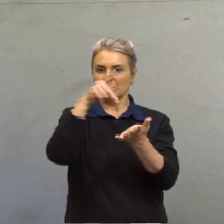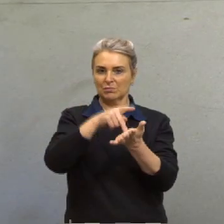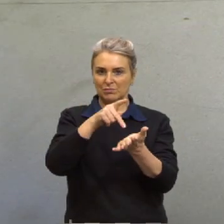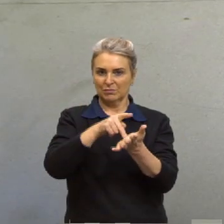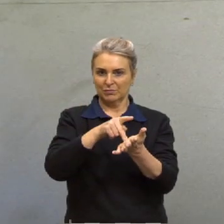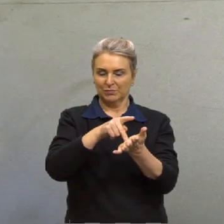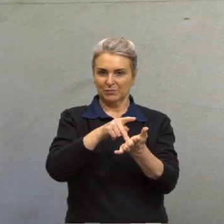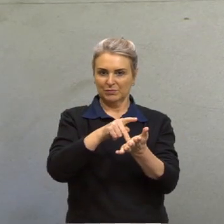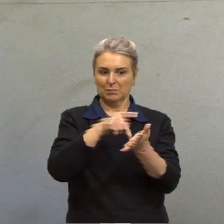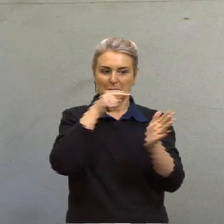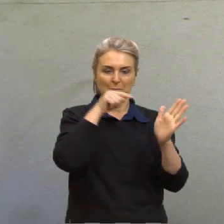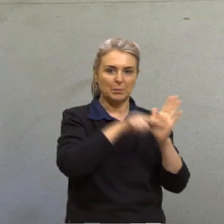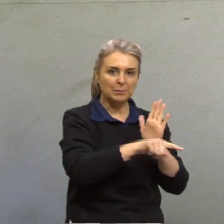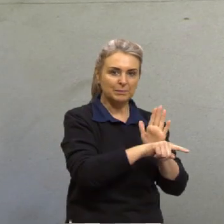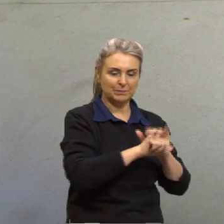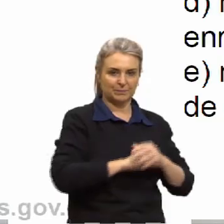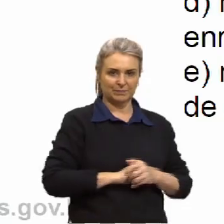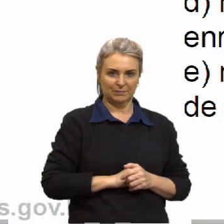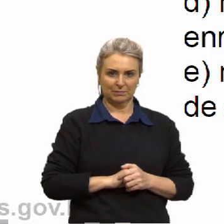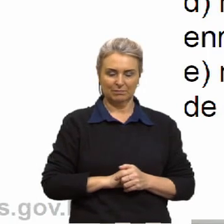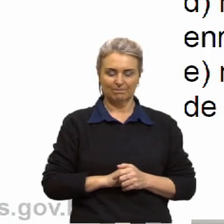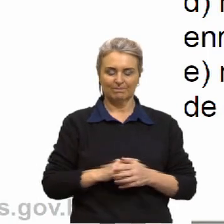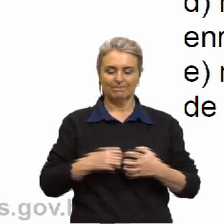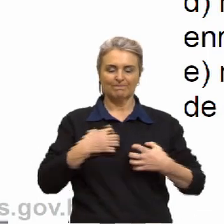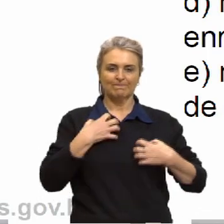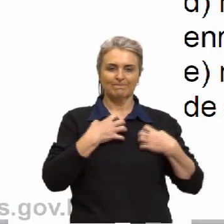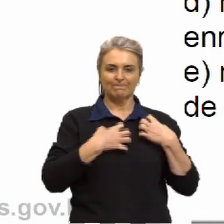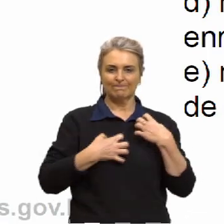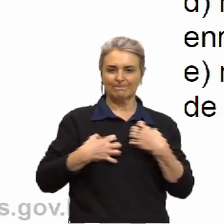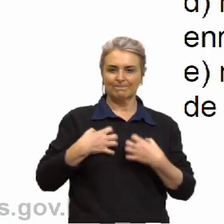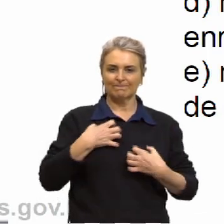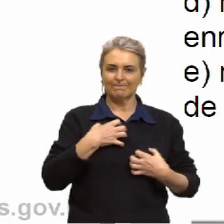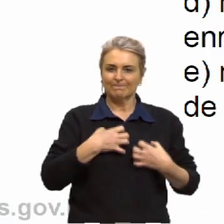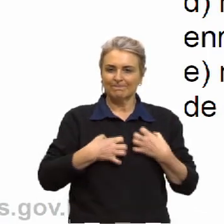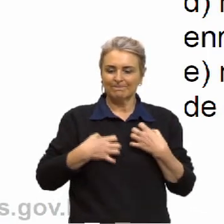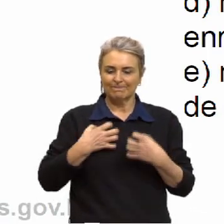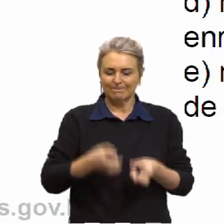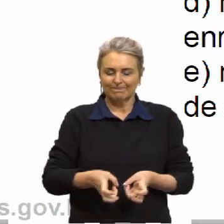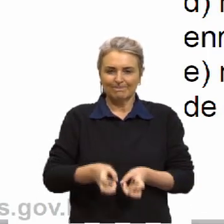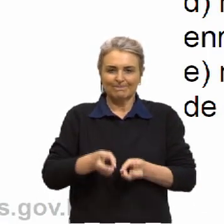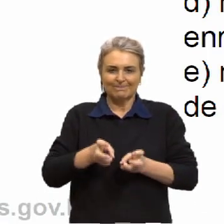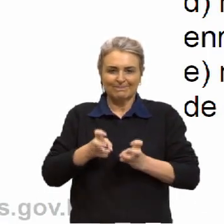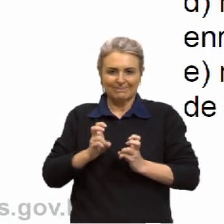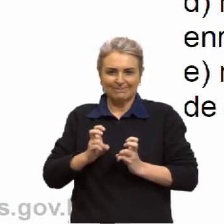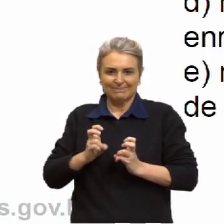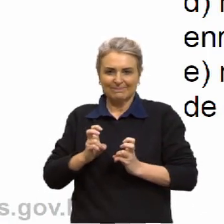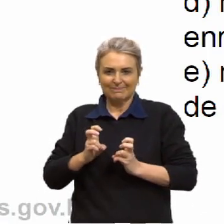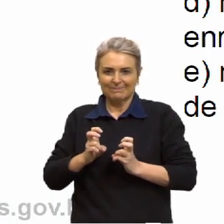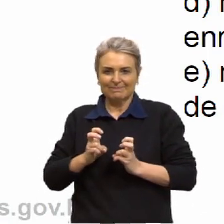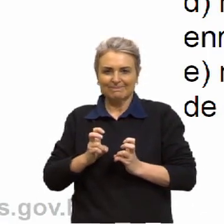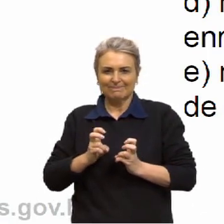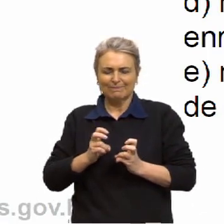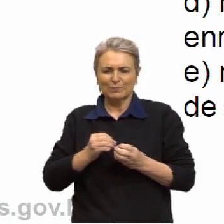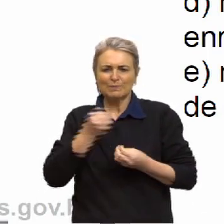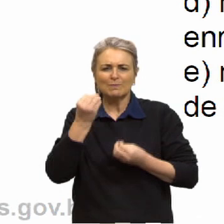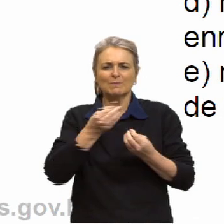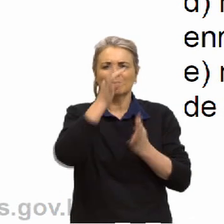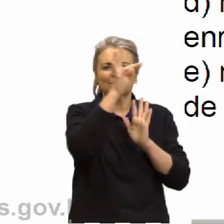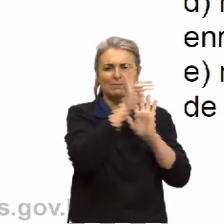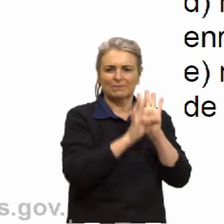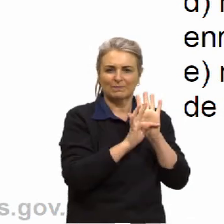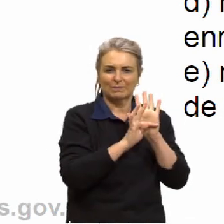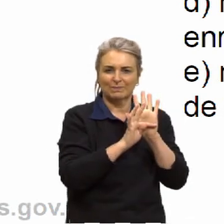pede o seguinte, essa inquietação, a gente percebe ela como nesse texto?